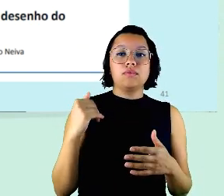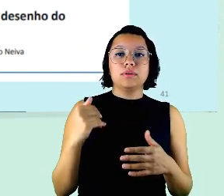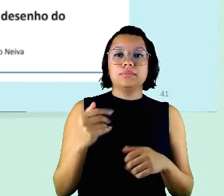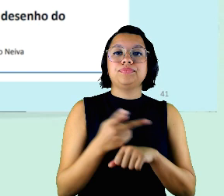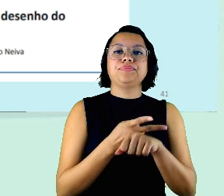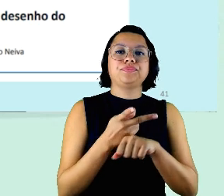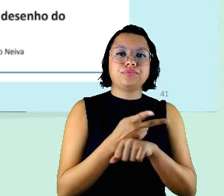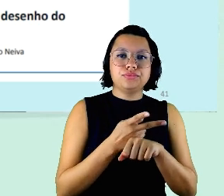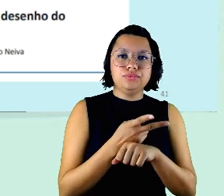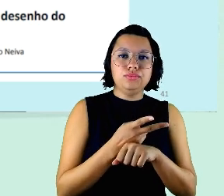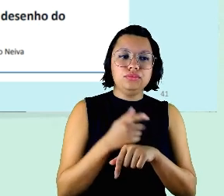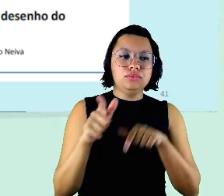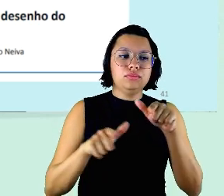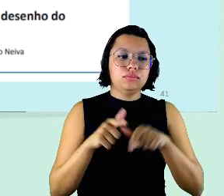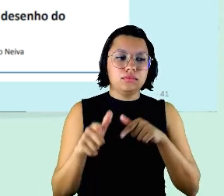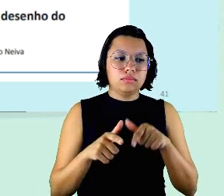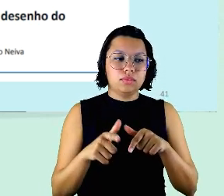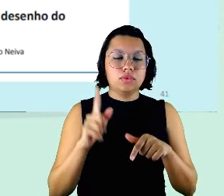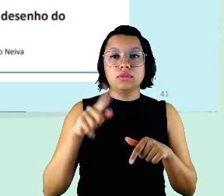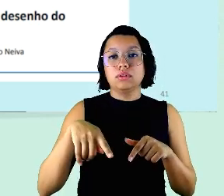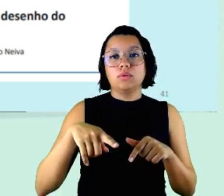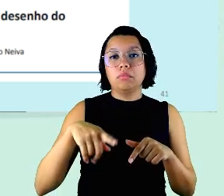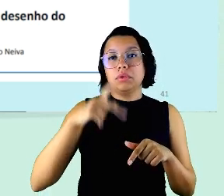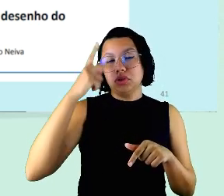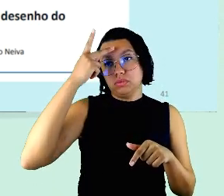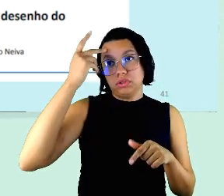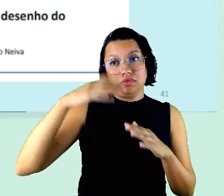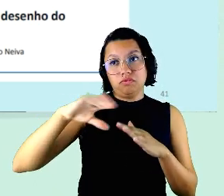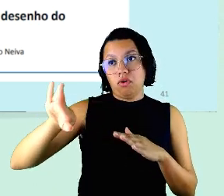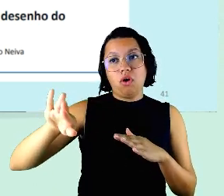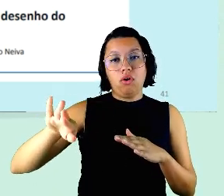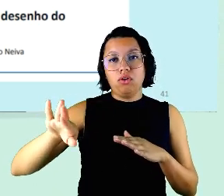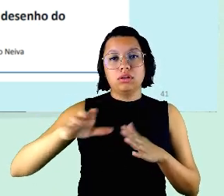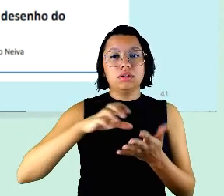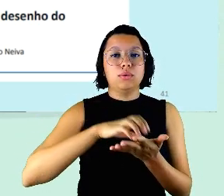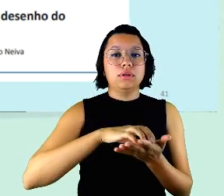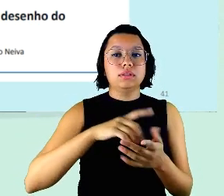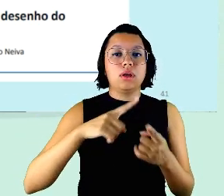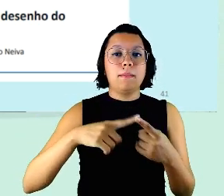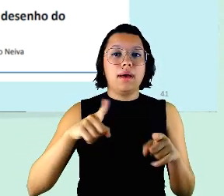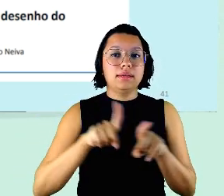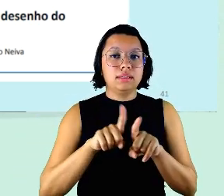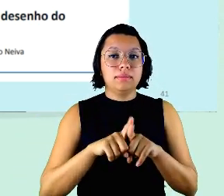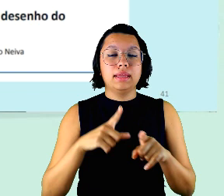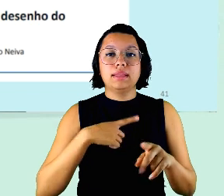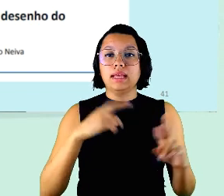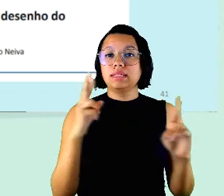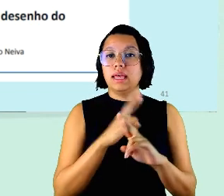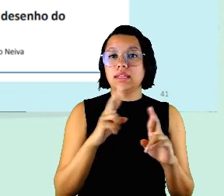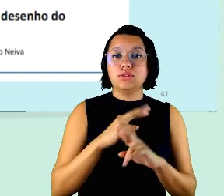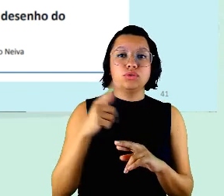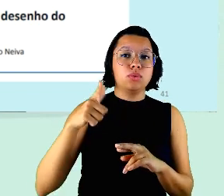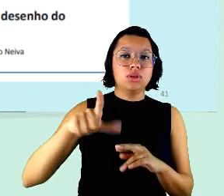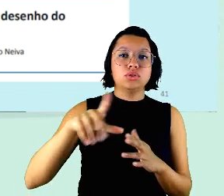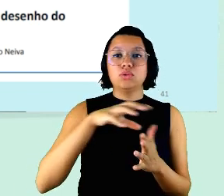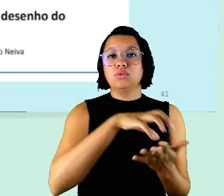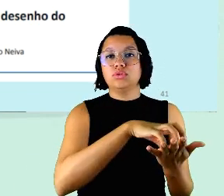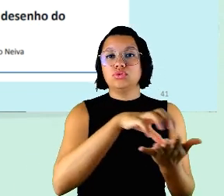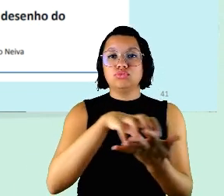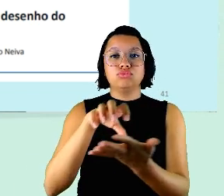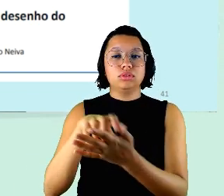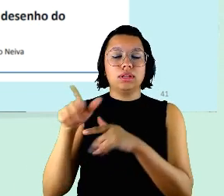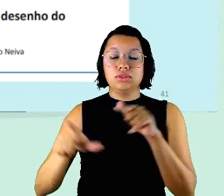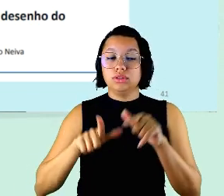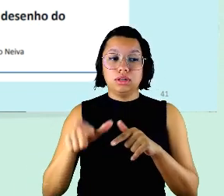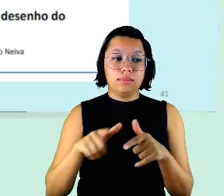que são pessoas externas da organização mas ele também tem as relações com as outras unidades de trabalho